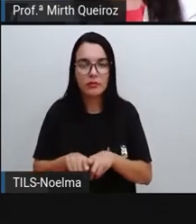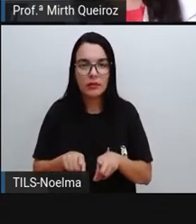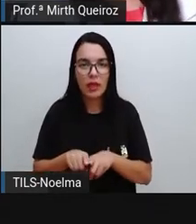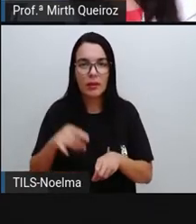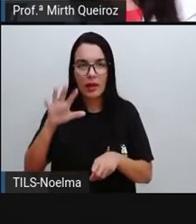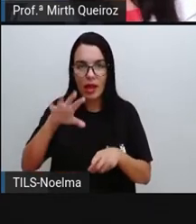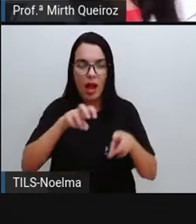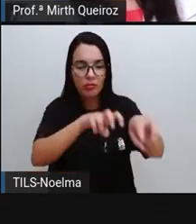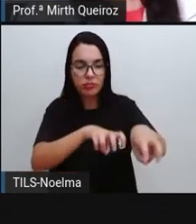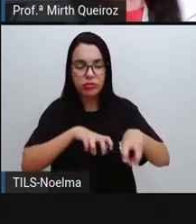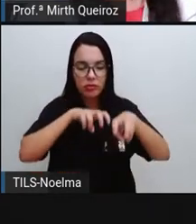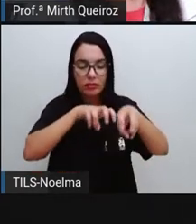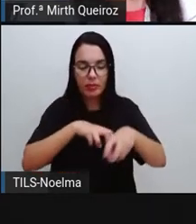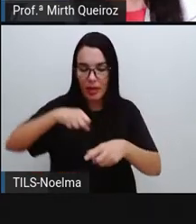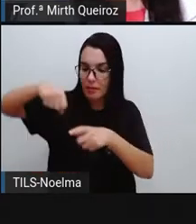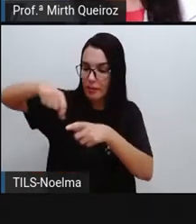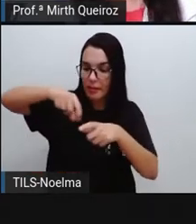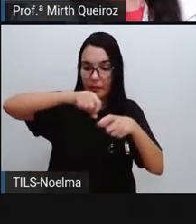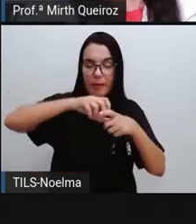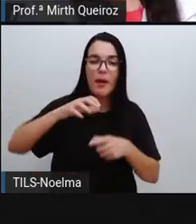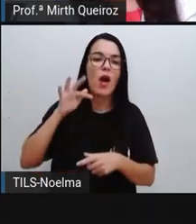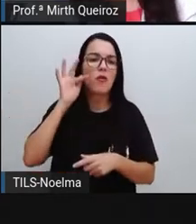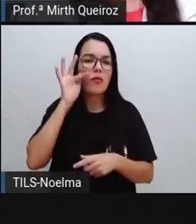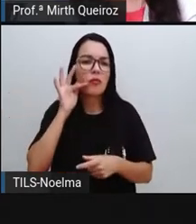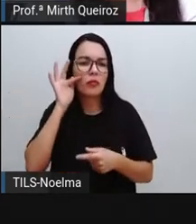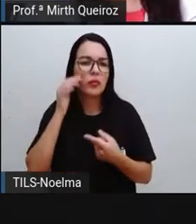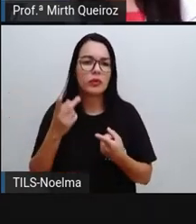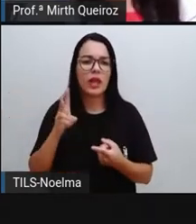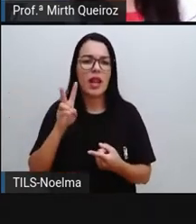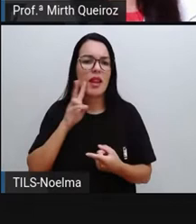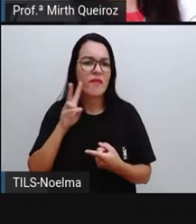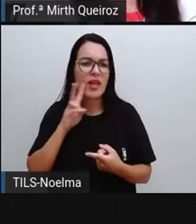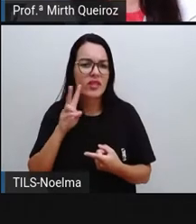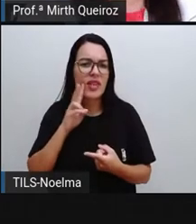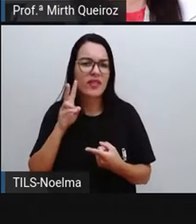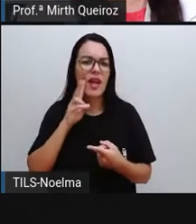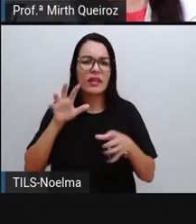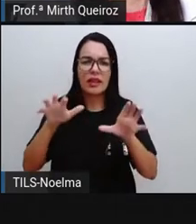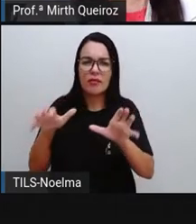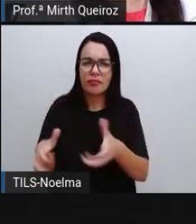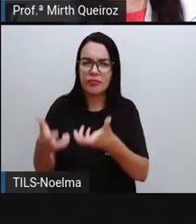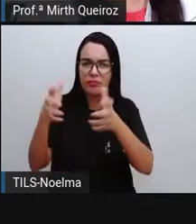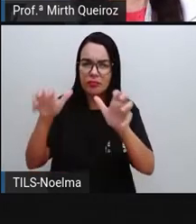de frutas, verduras, legumes, né?